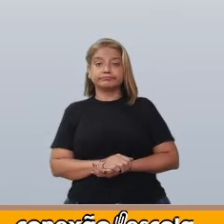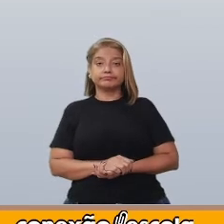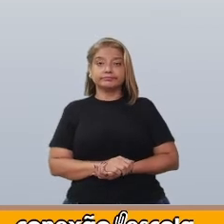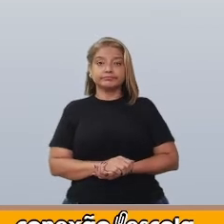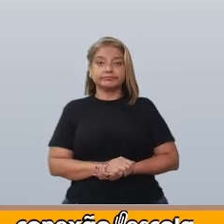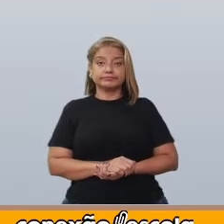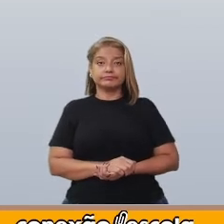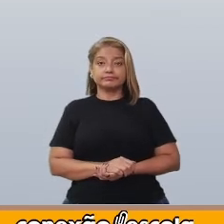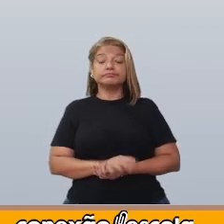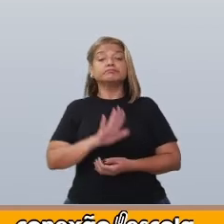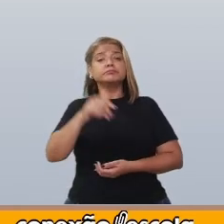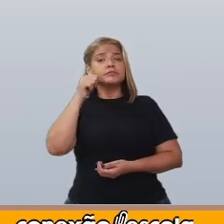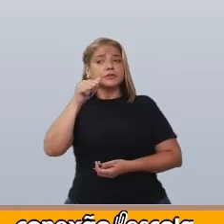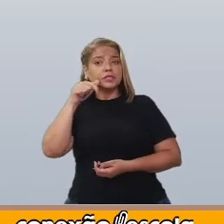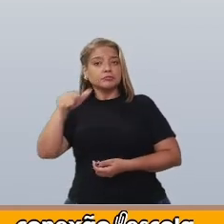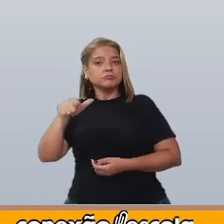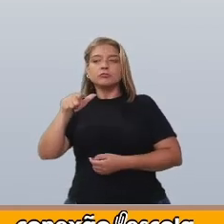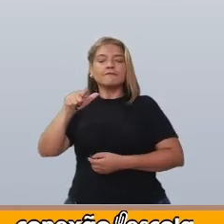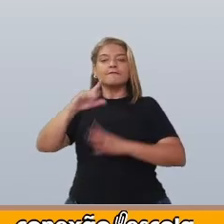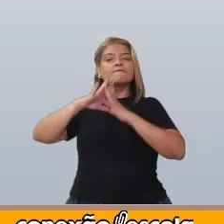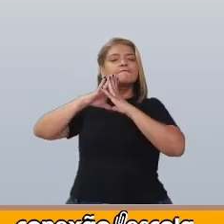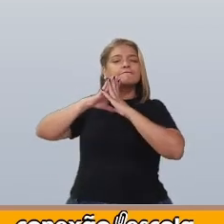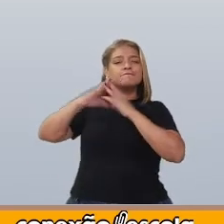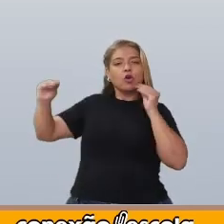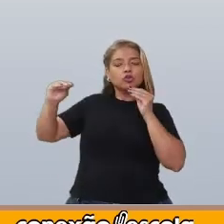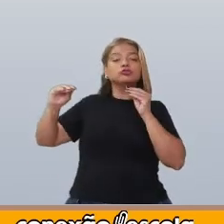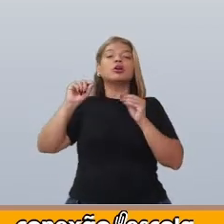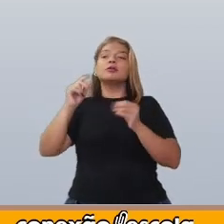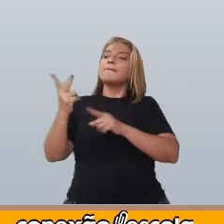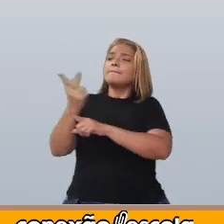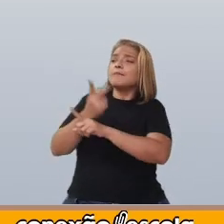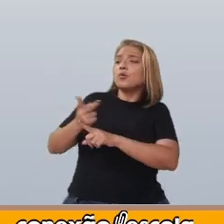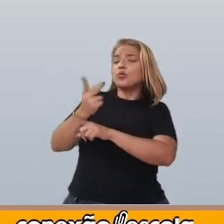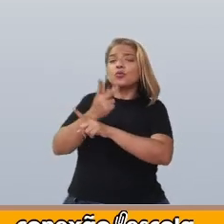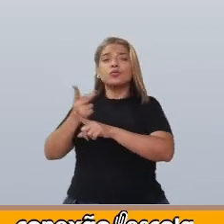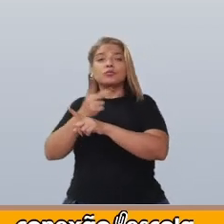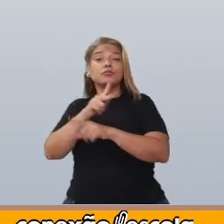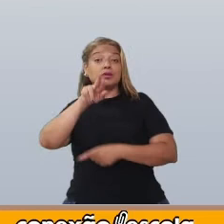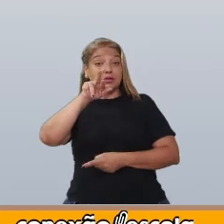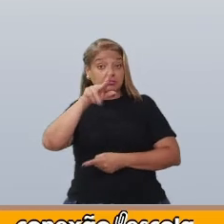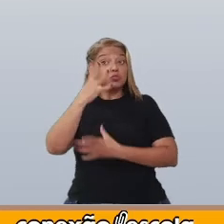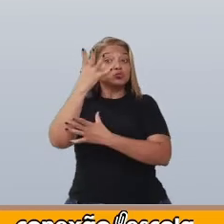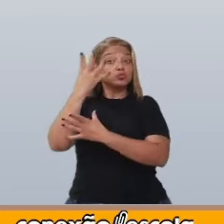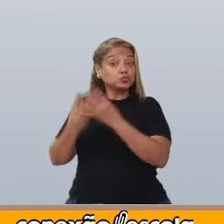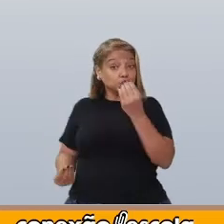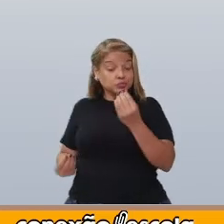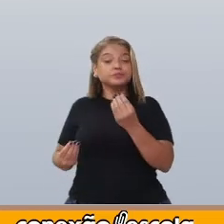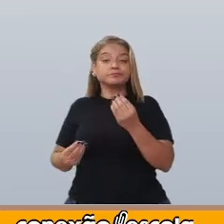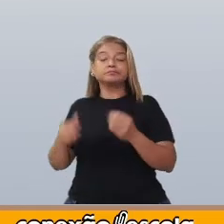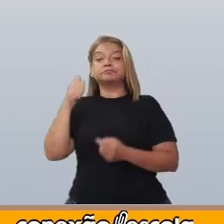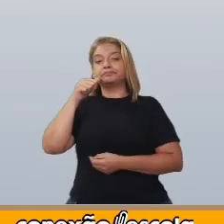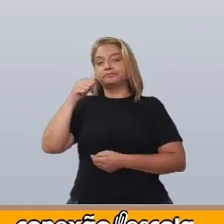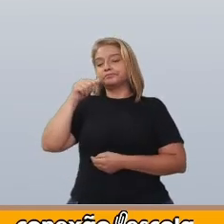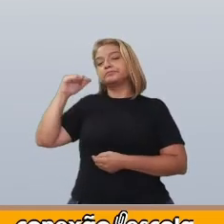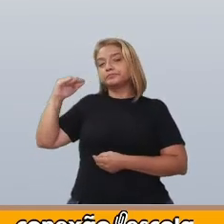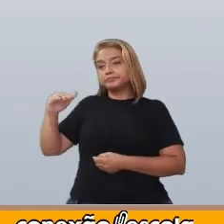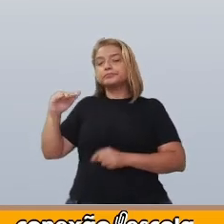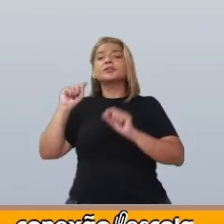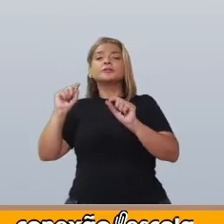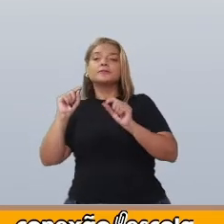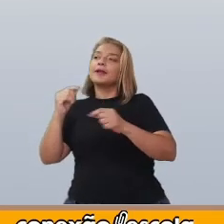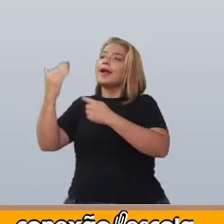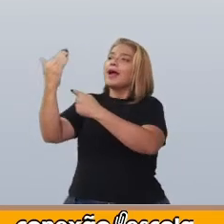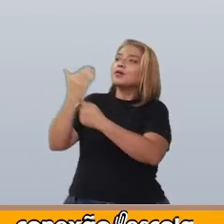A menina foge e vai procurar os irmãos. A menina busca ajuda